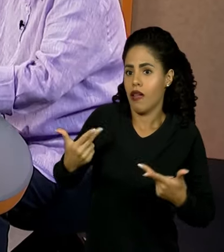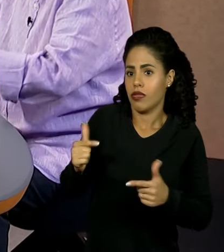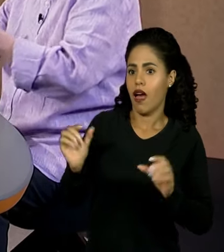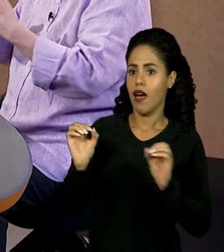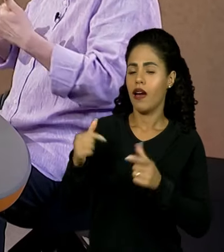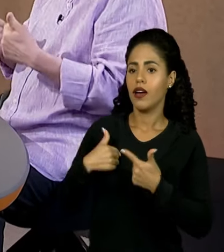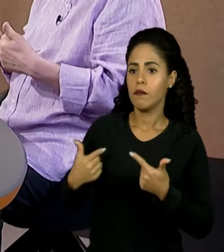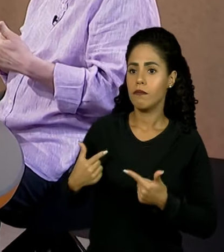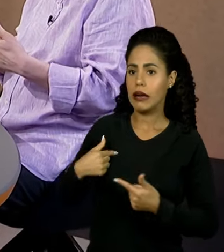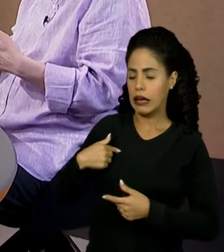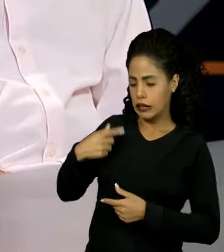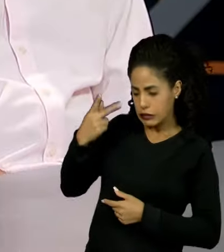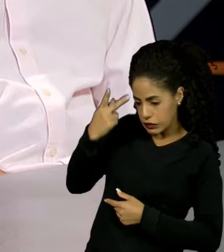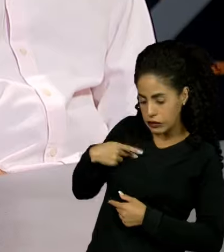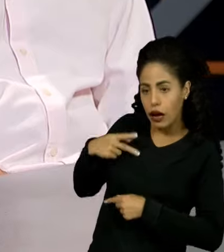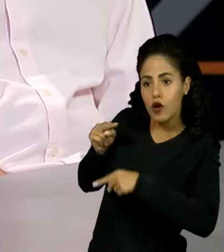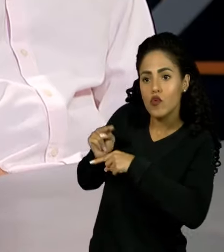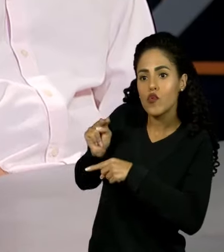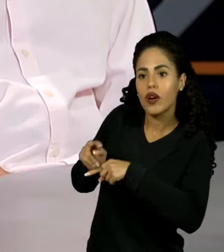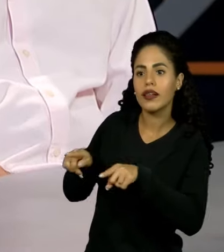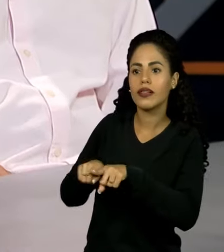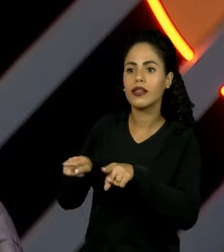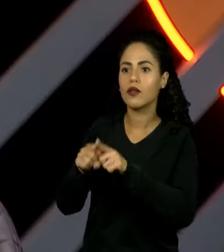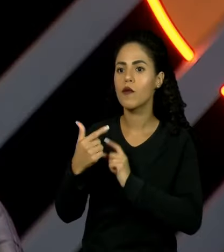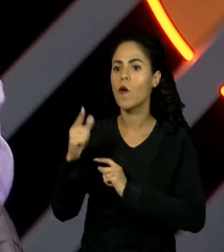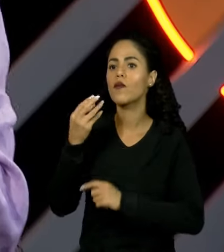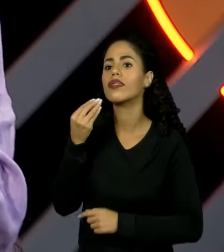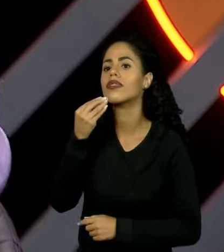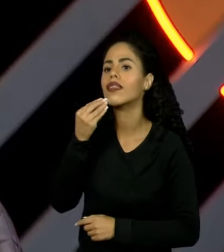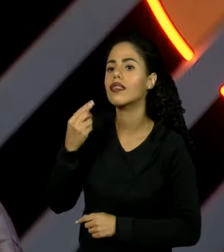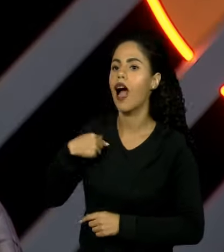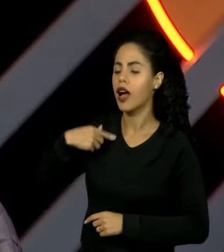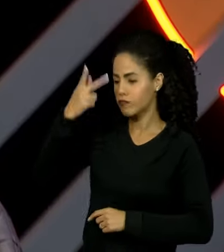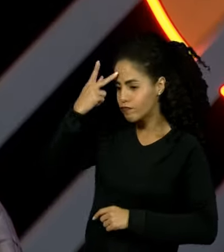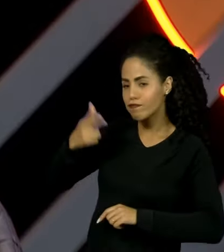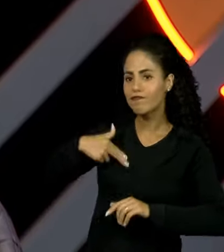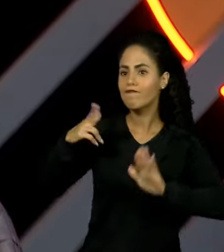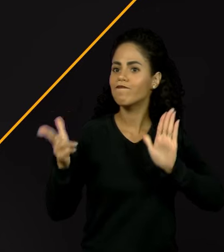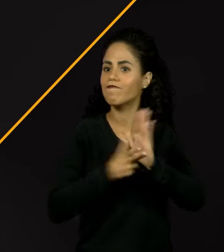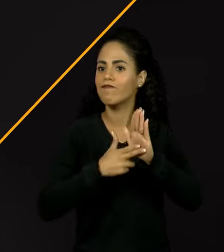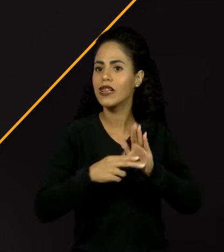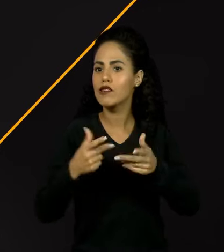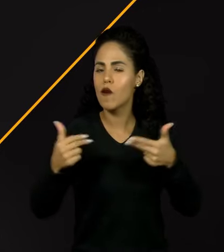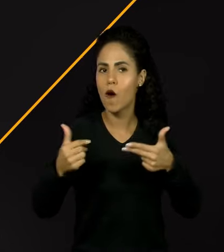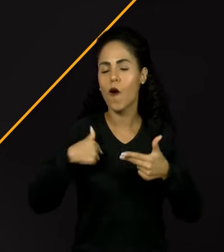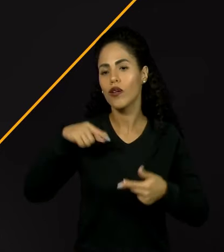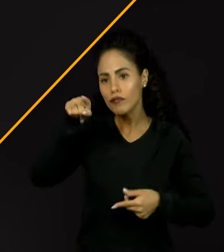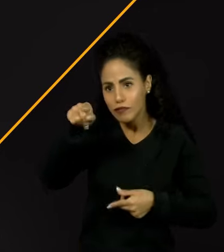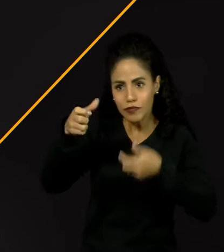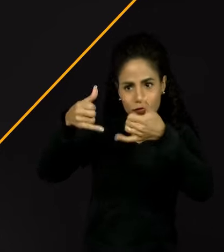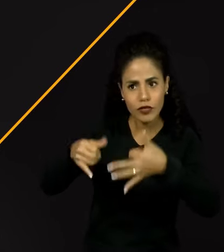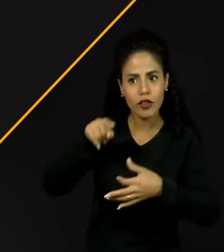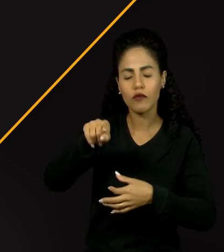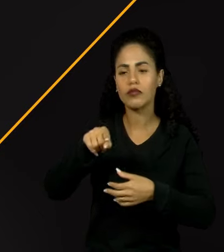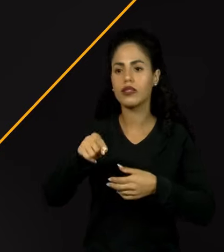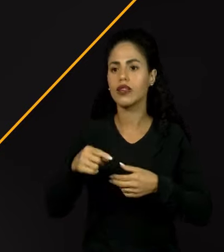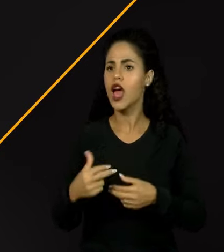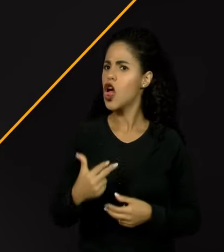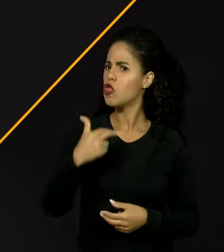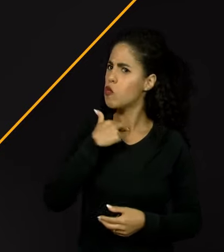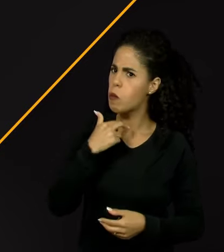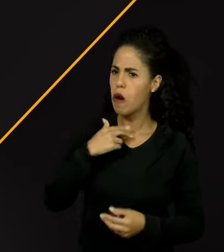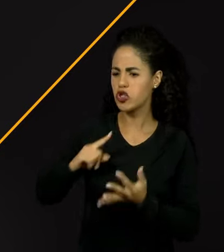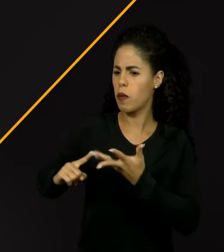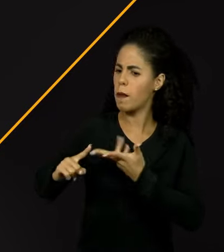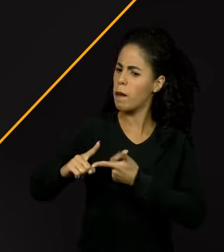cuidar de si mesma, ainda vai buscar, assumir. E olha, quando ela dizia pra você, não pode sair, não pode isso, isso